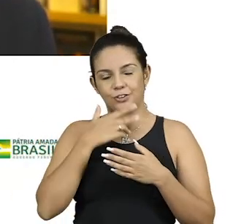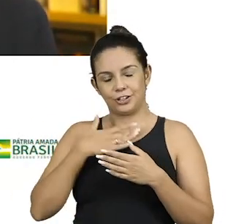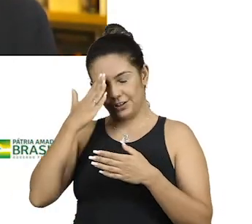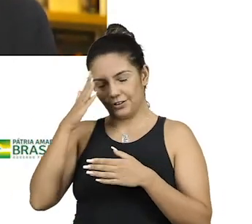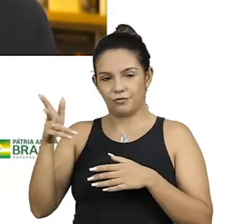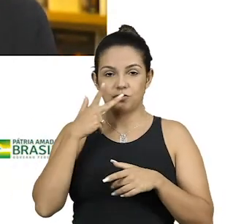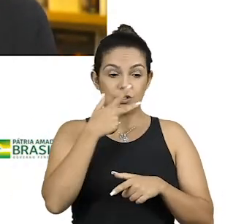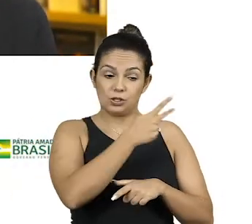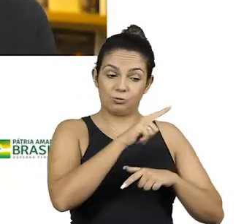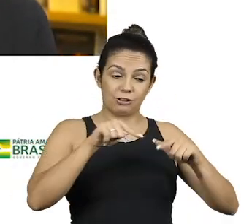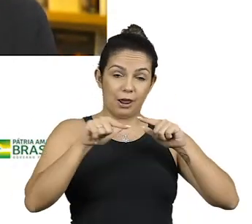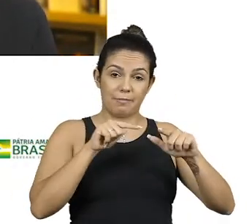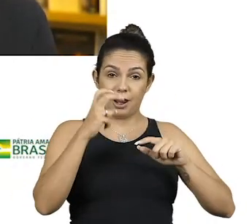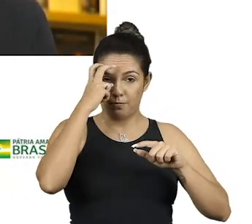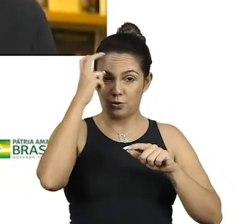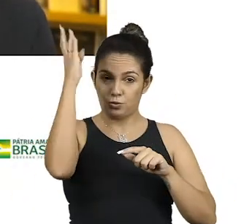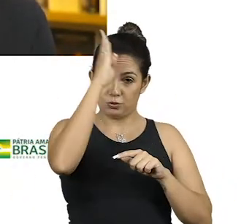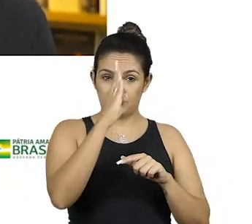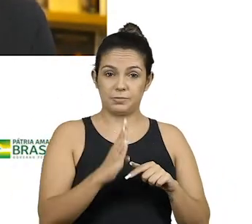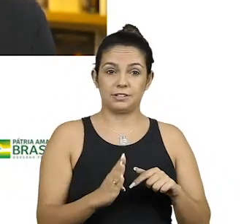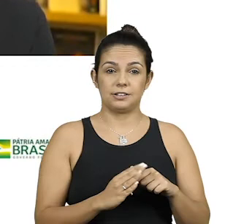agradeço! Você faz pela cultura brasileira!